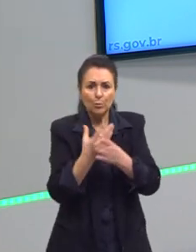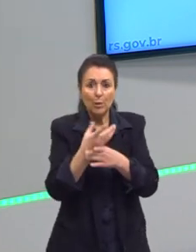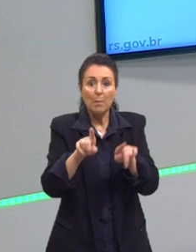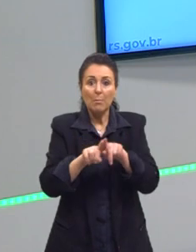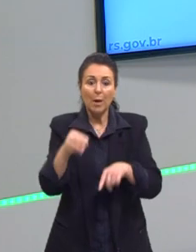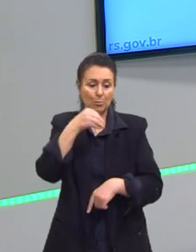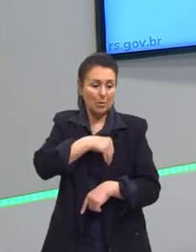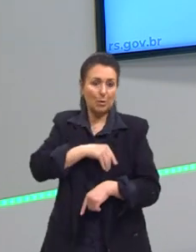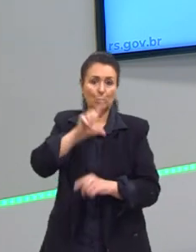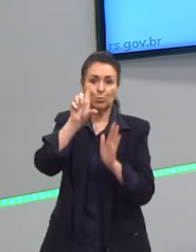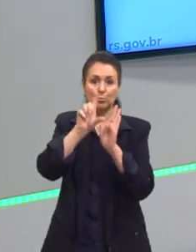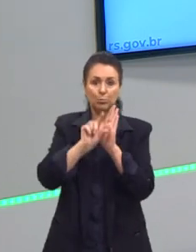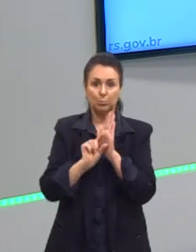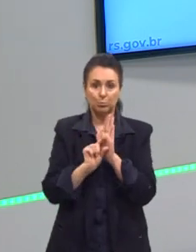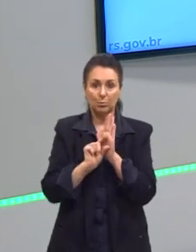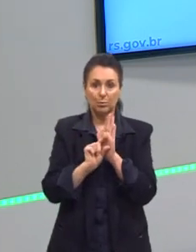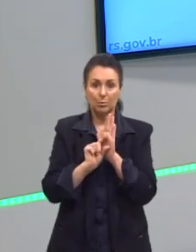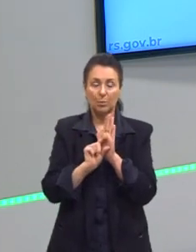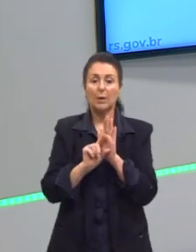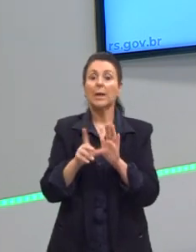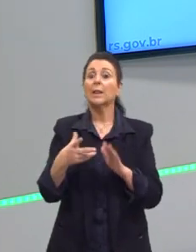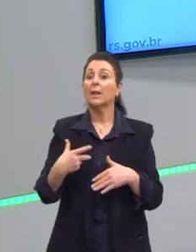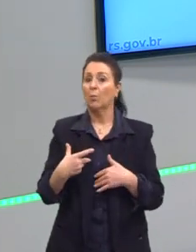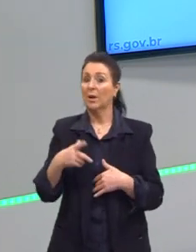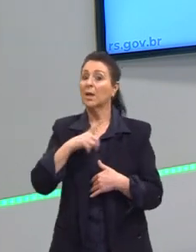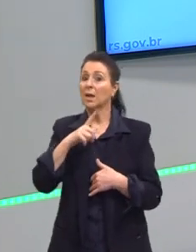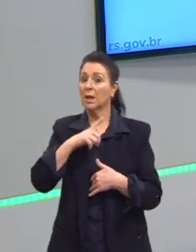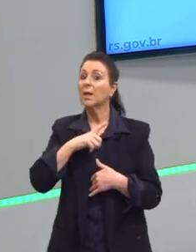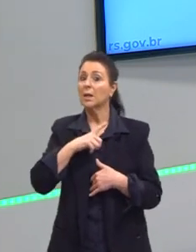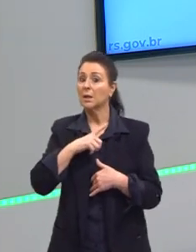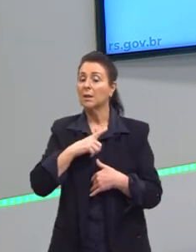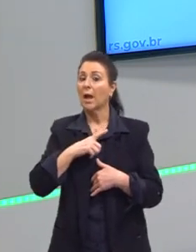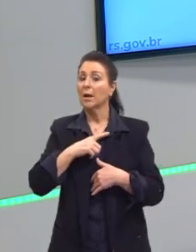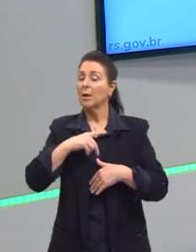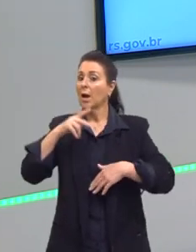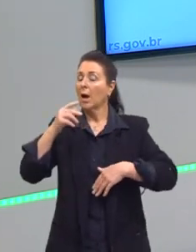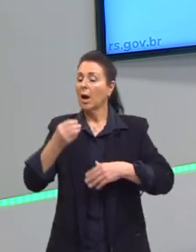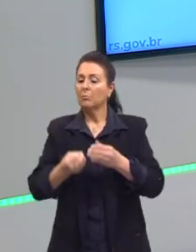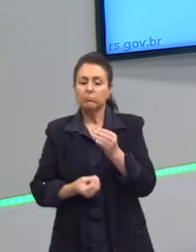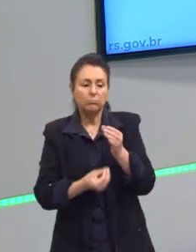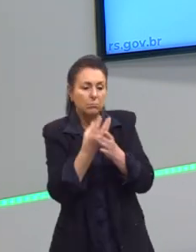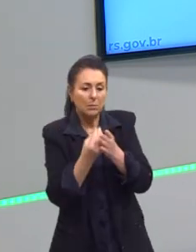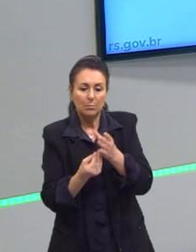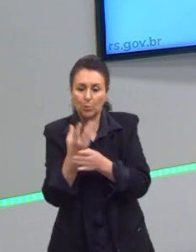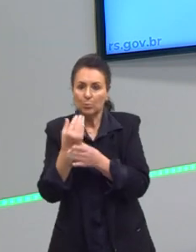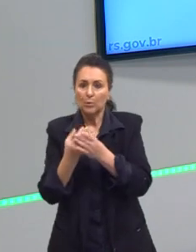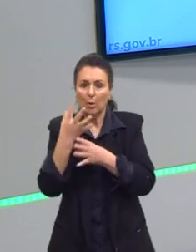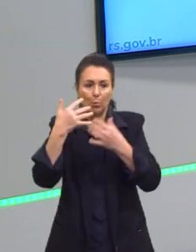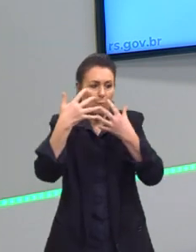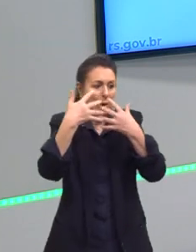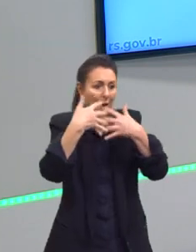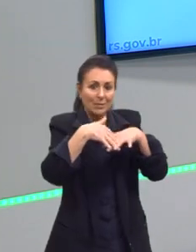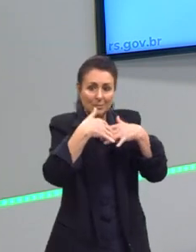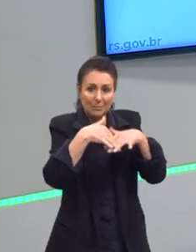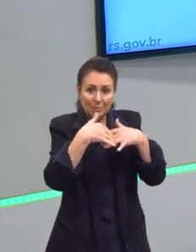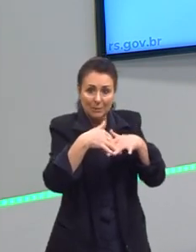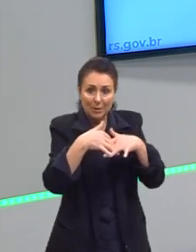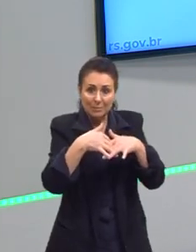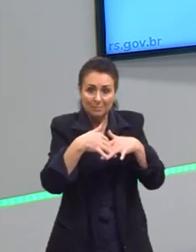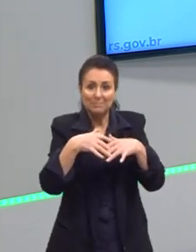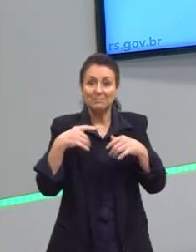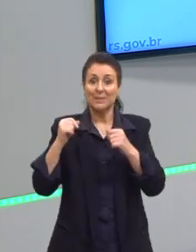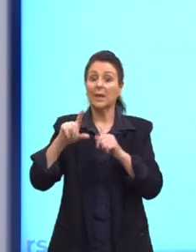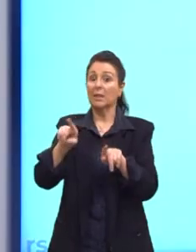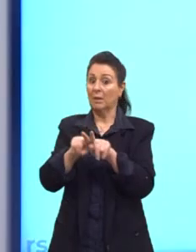os donos dos meios de produção acabavam acumulando capital através da mais-valia. E a alienação,